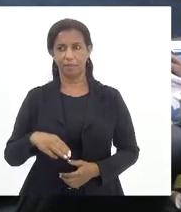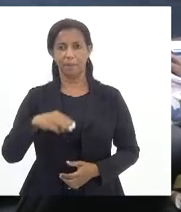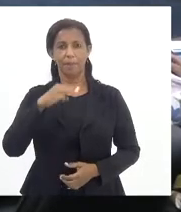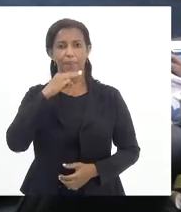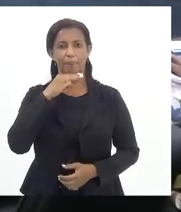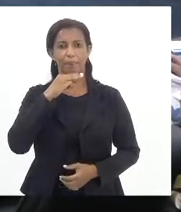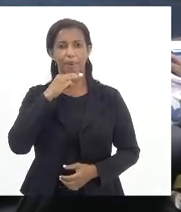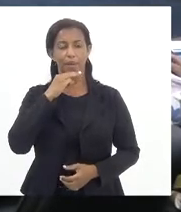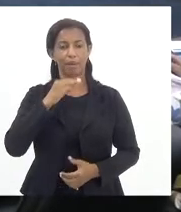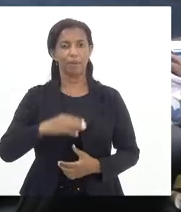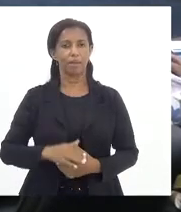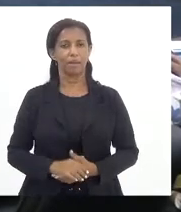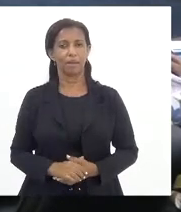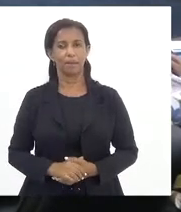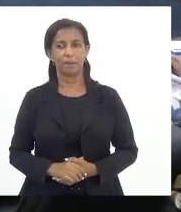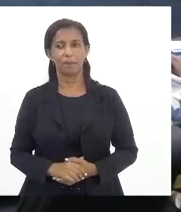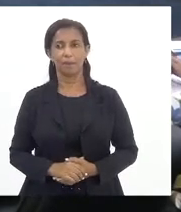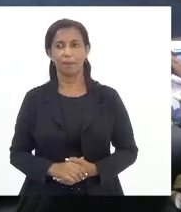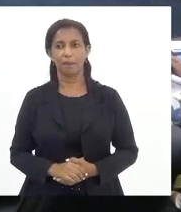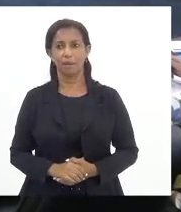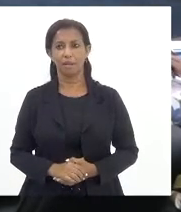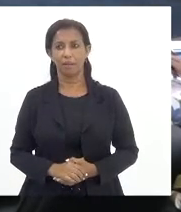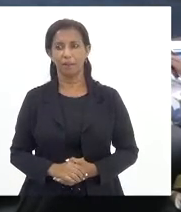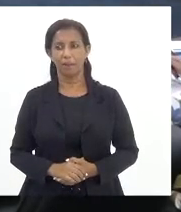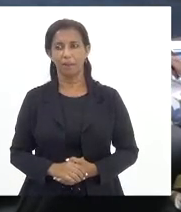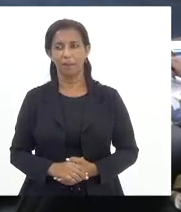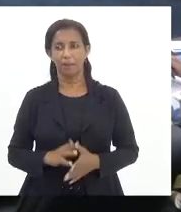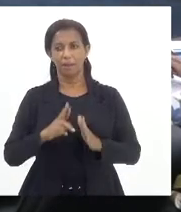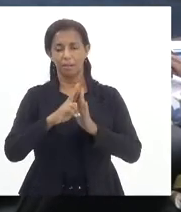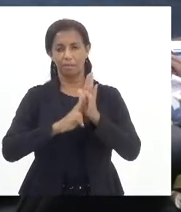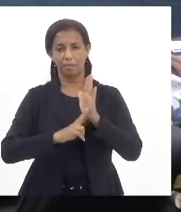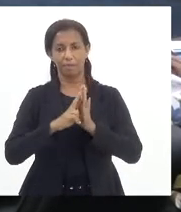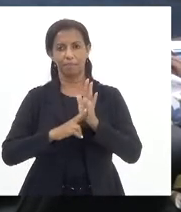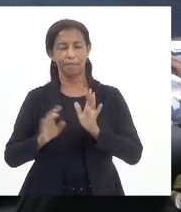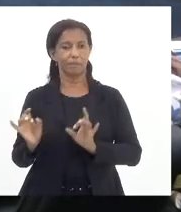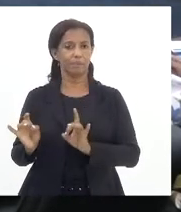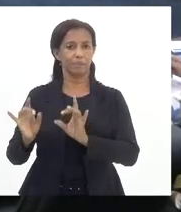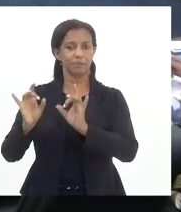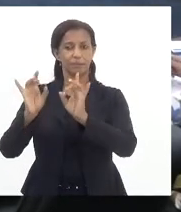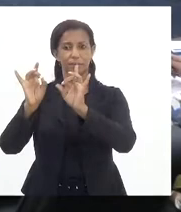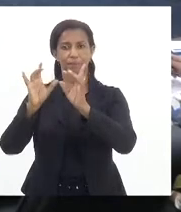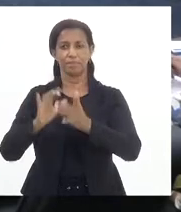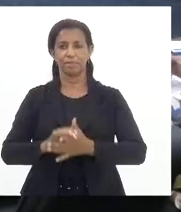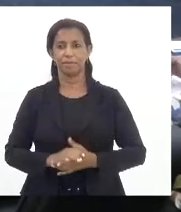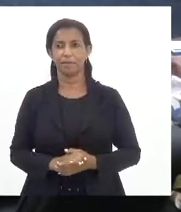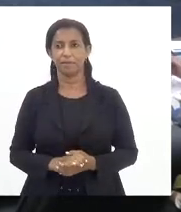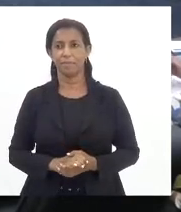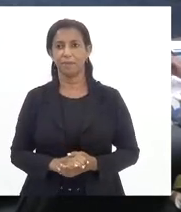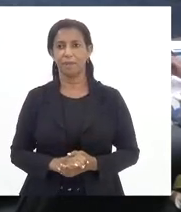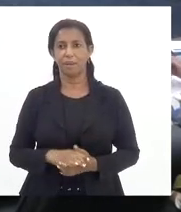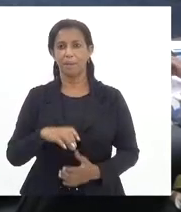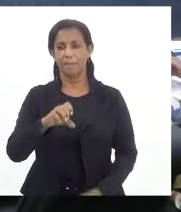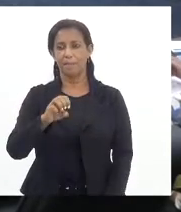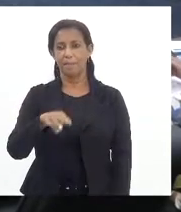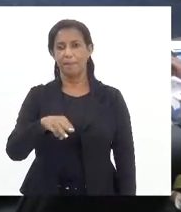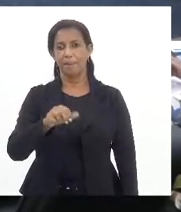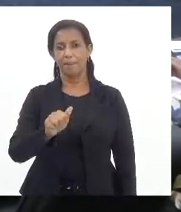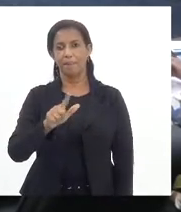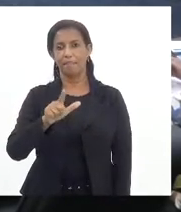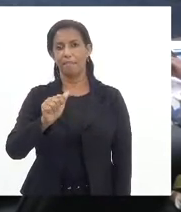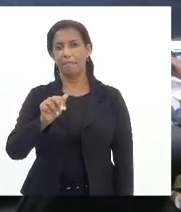Mangueira presidência designa relator especial deputado Samuel Malafaia